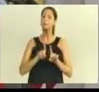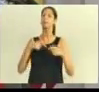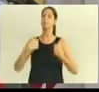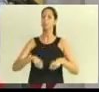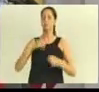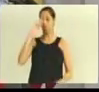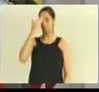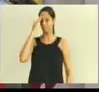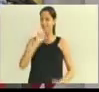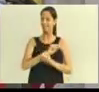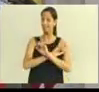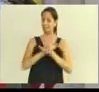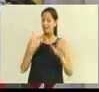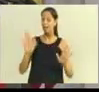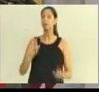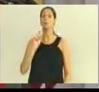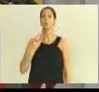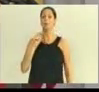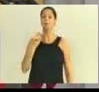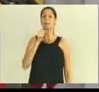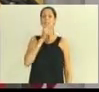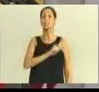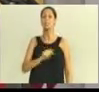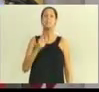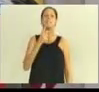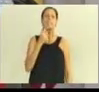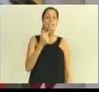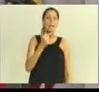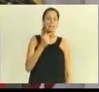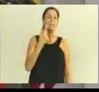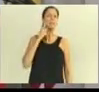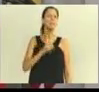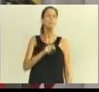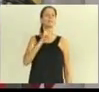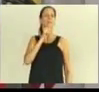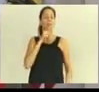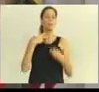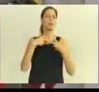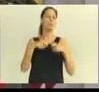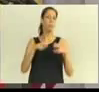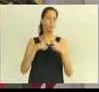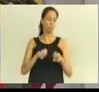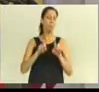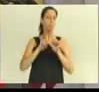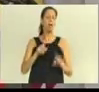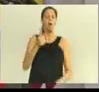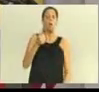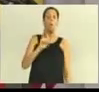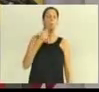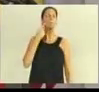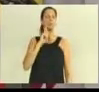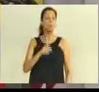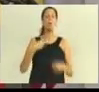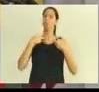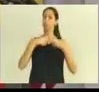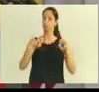vereador Fábio Fidler, foram sete dias sem ônibus, nós temos 11 dias de operação. Quem conhece um pouco de logística de